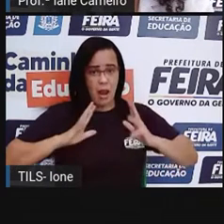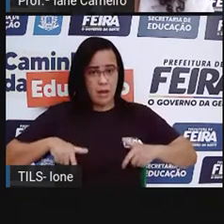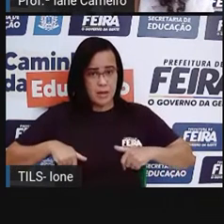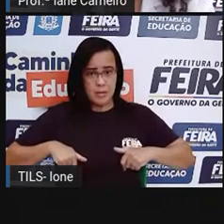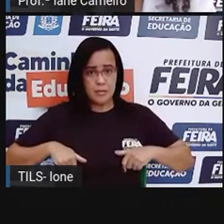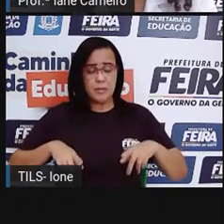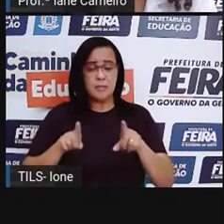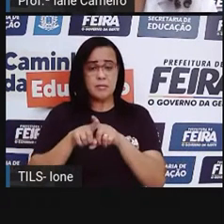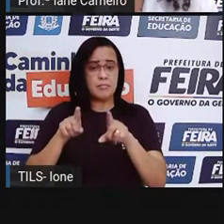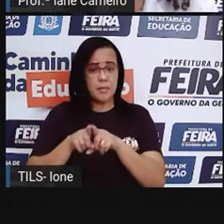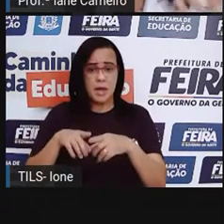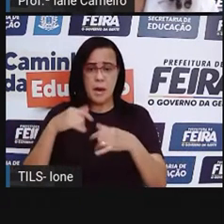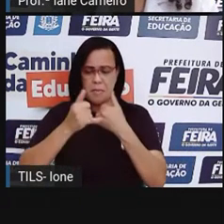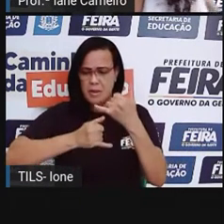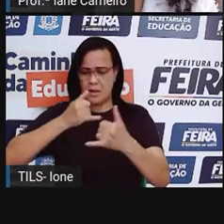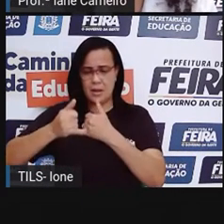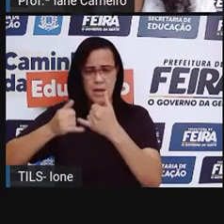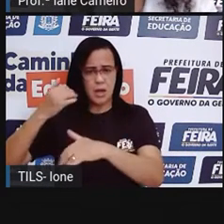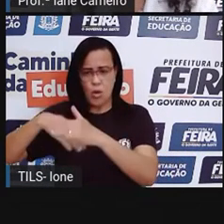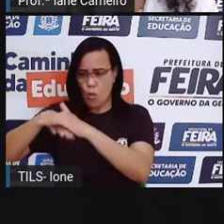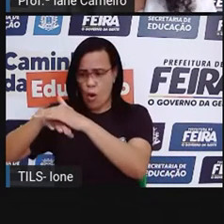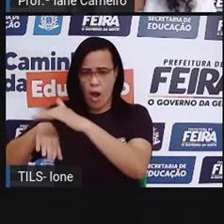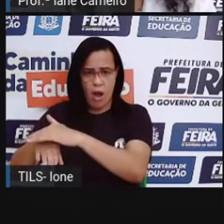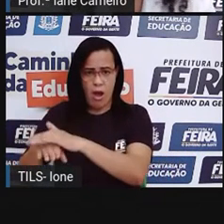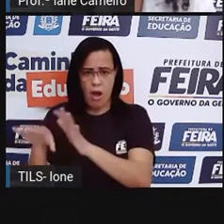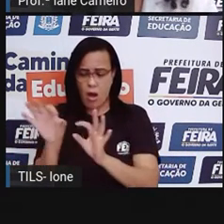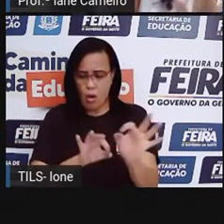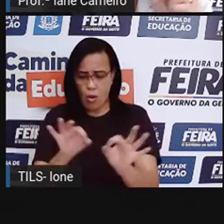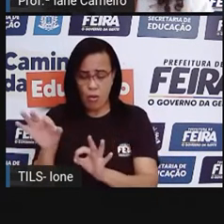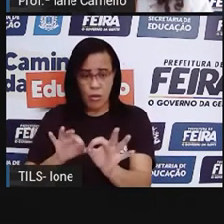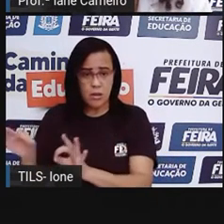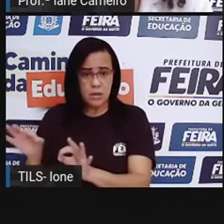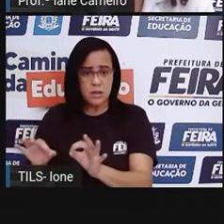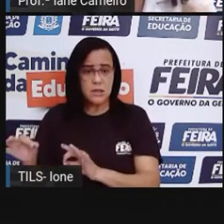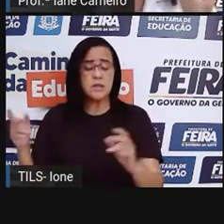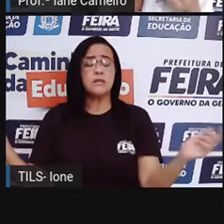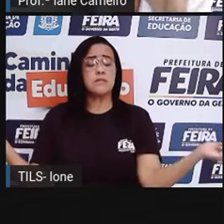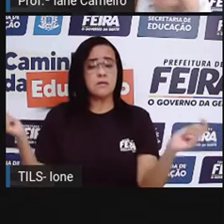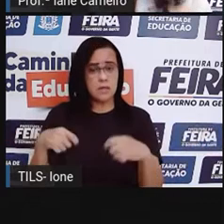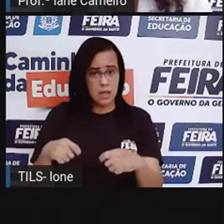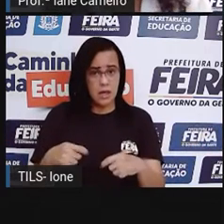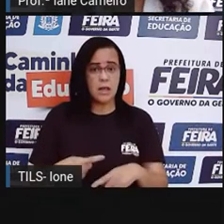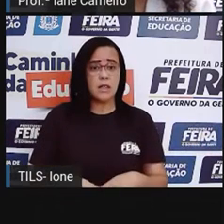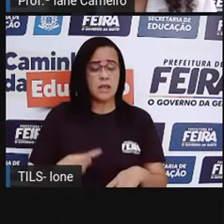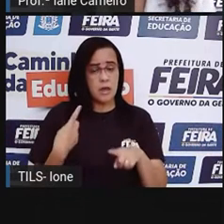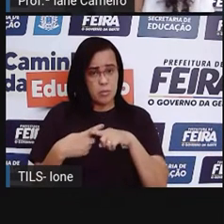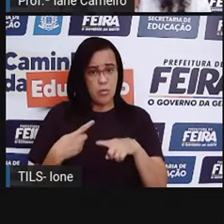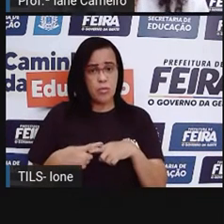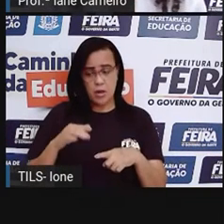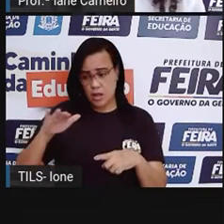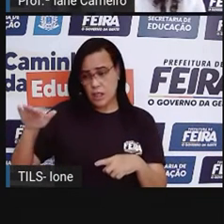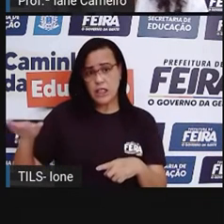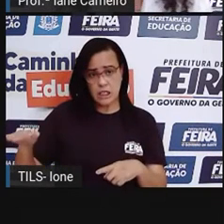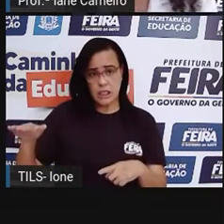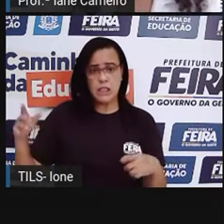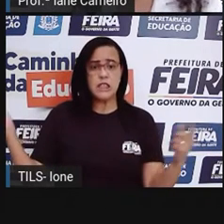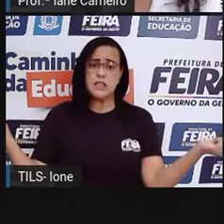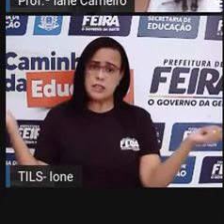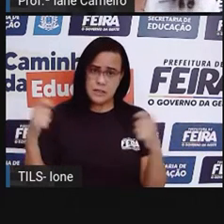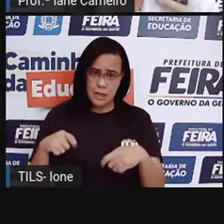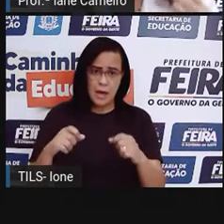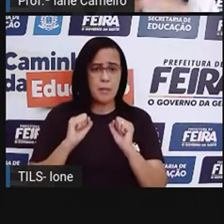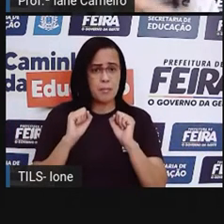já têm essa prática, né? Porque uma criança, ela já é capaz de arrumar a cama, né? Como a Pró coloca aqui na imagem, né?